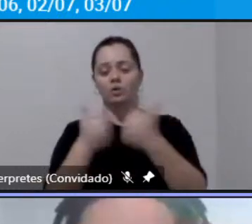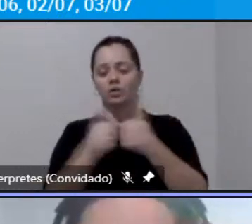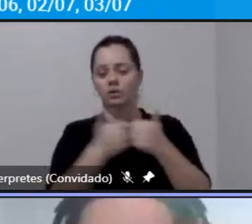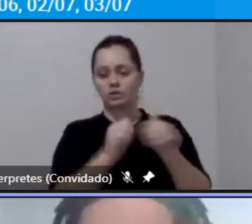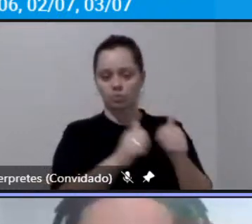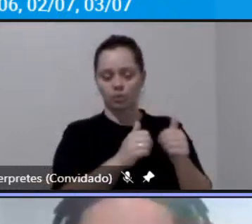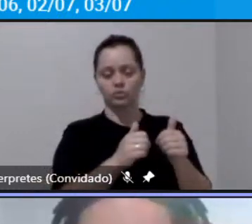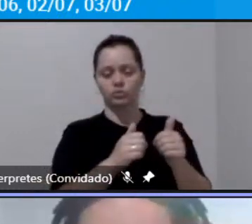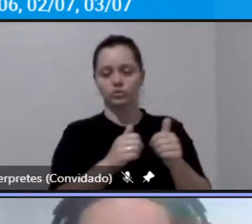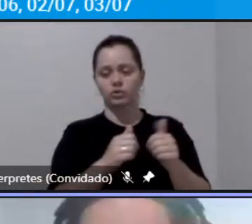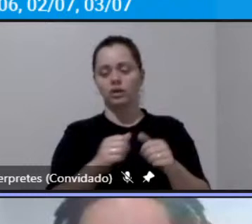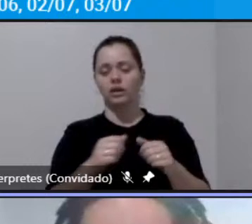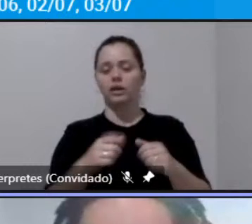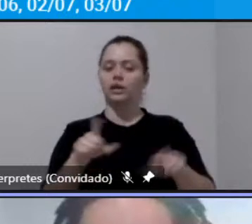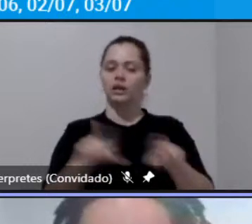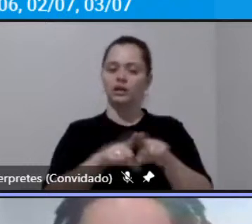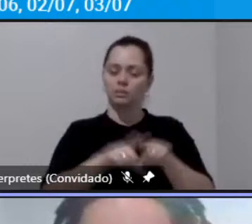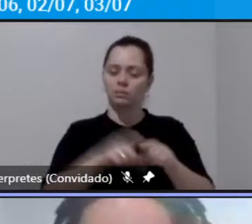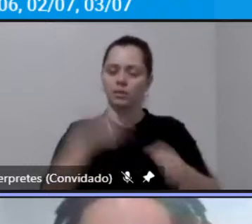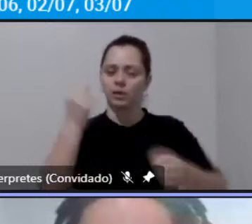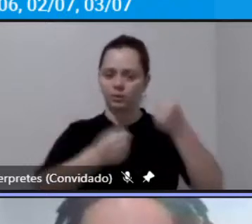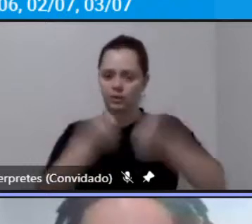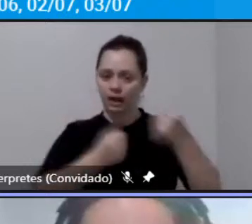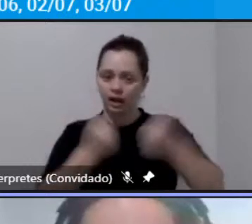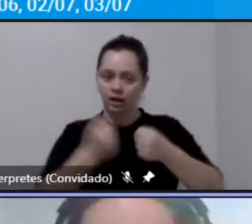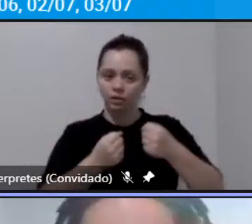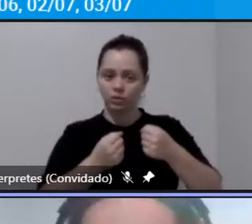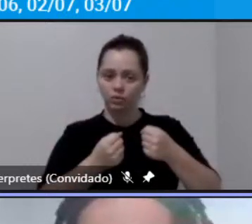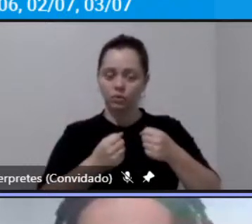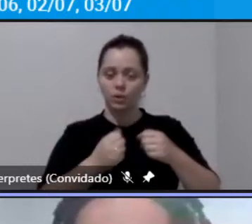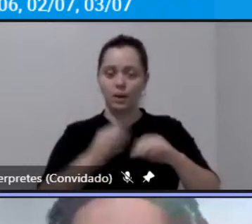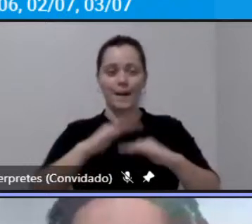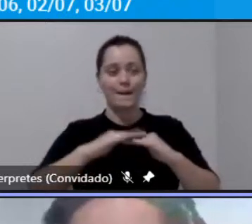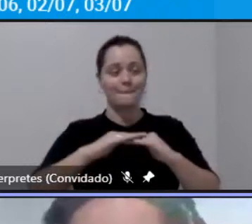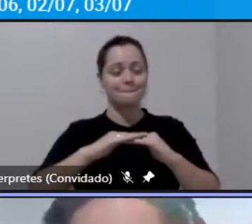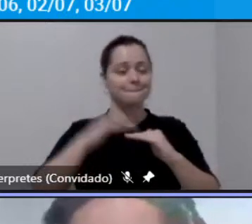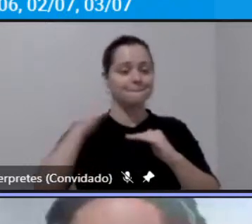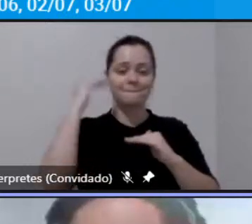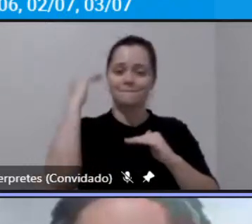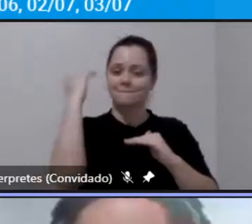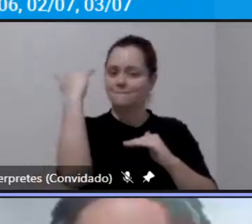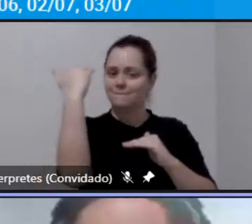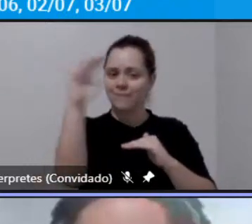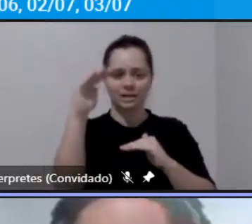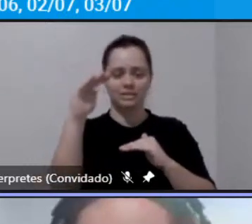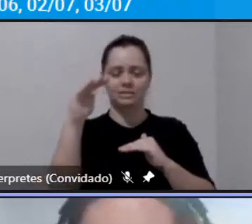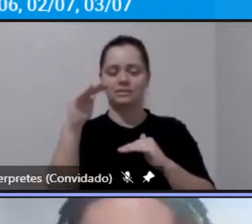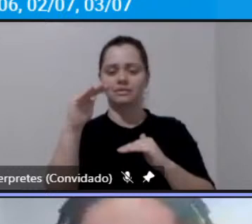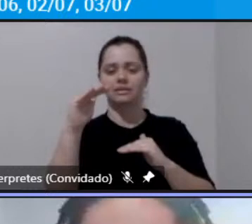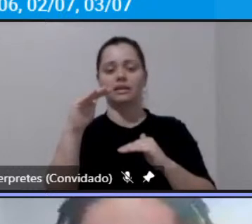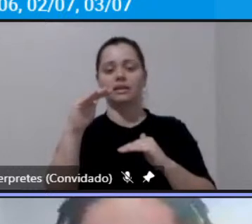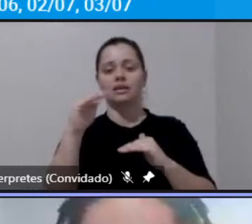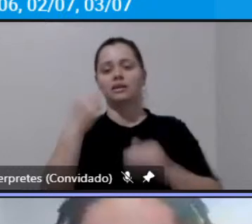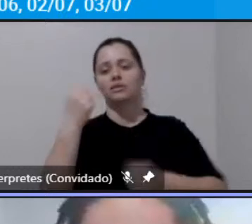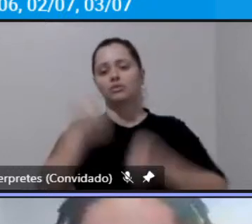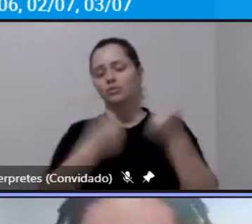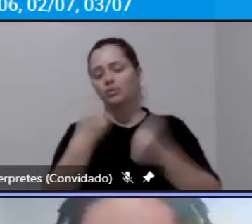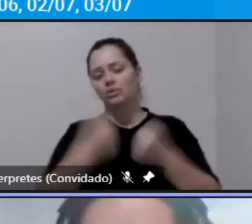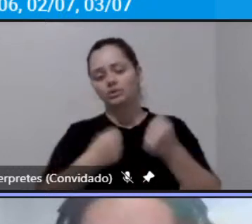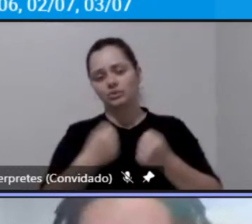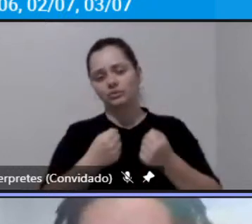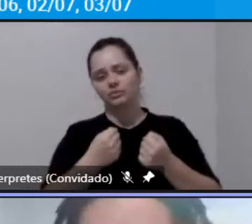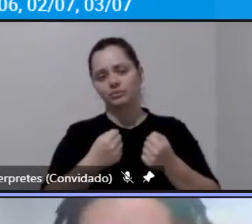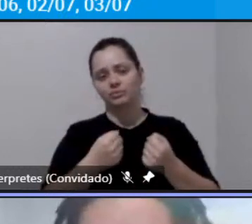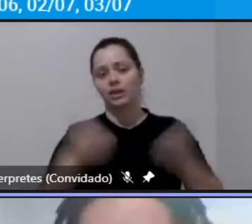mais que o dobro a escolha pelo modo individual é mais que o dobro do que o modo coletivo já o coletivo